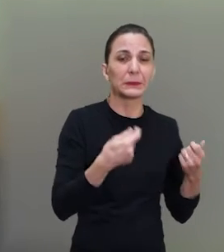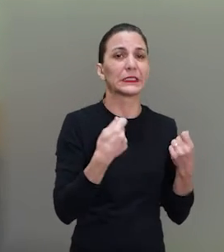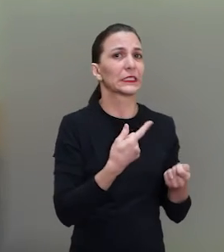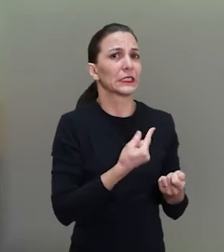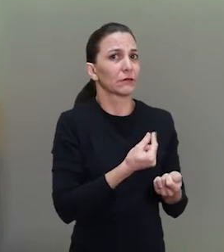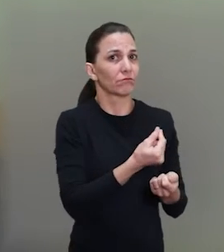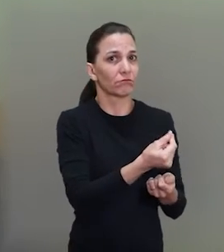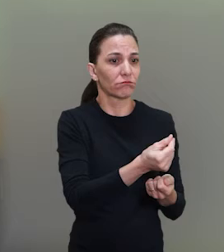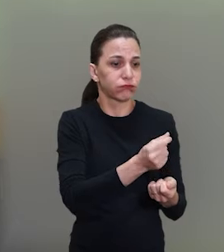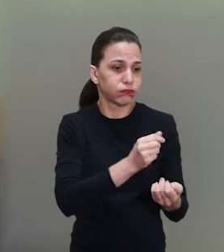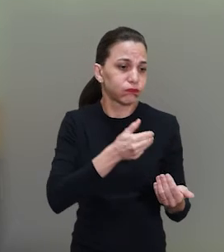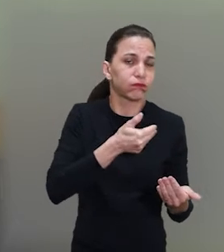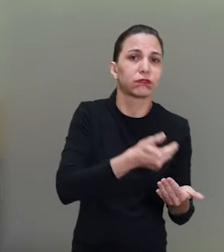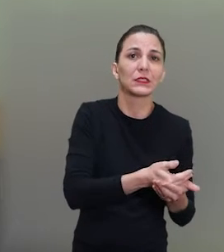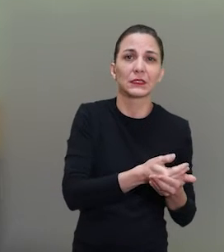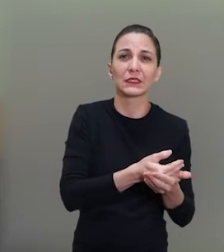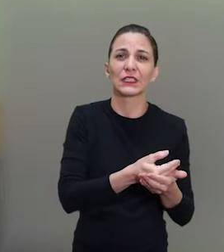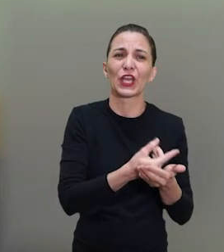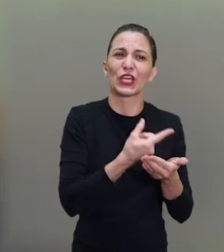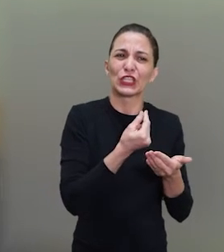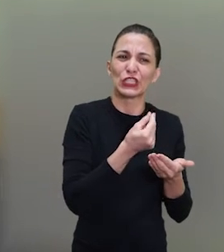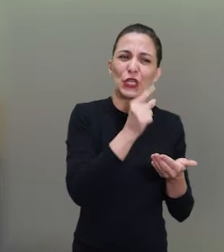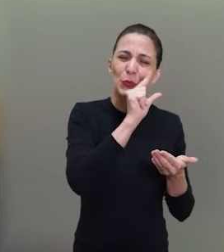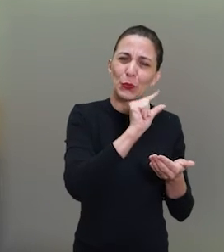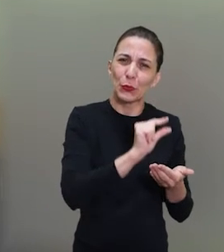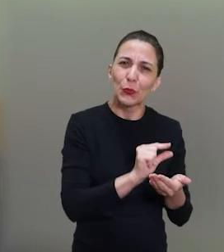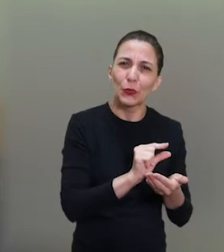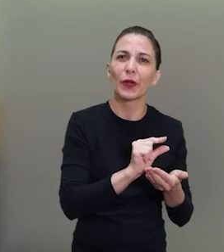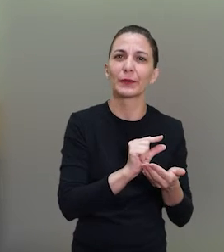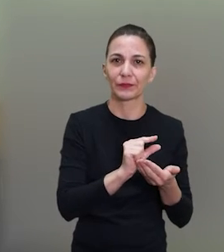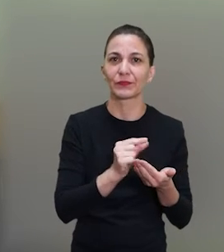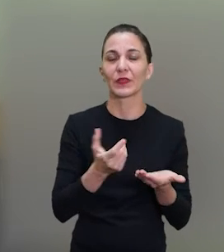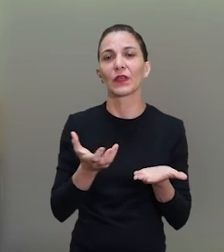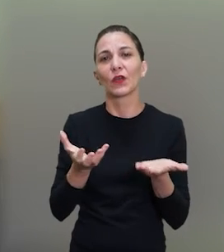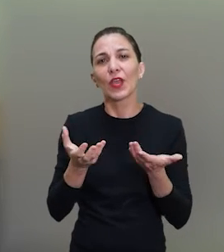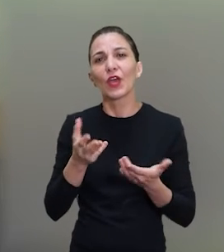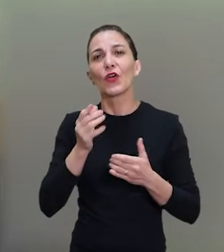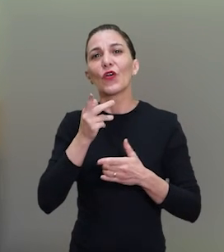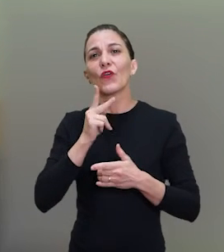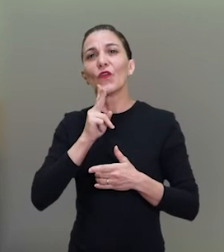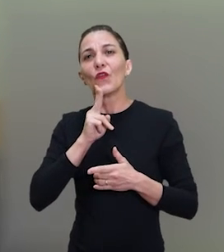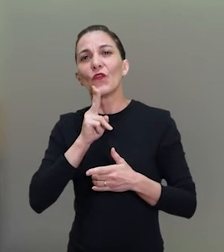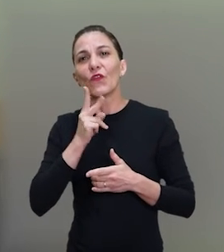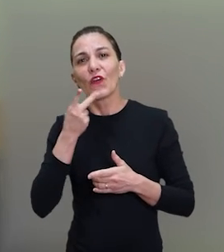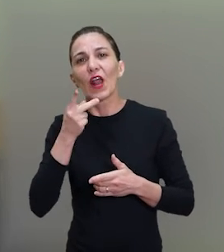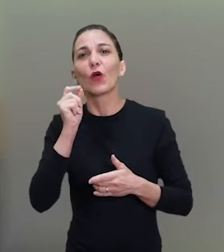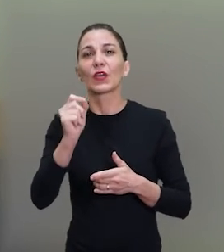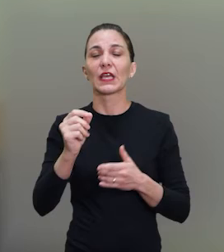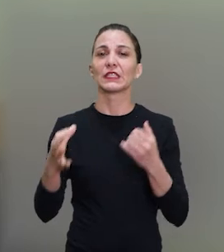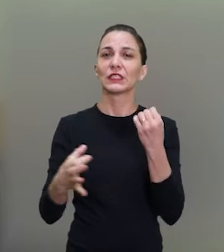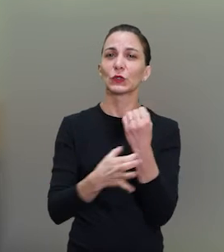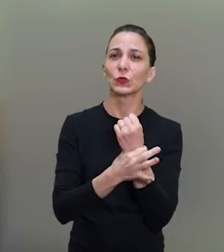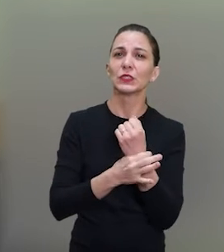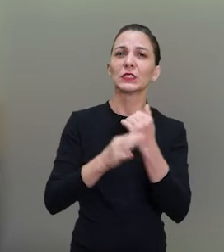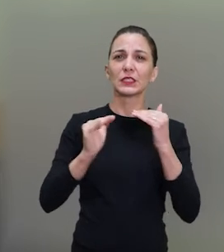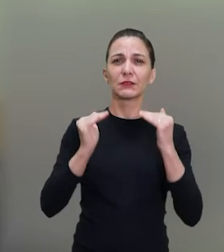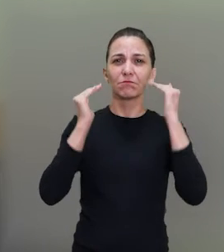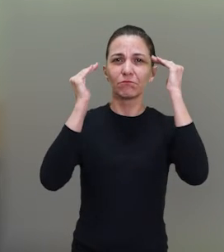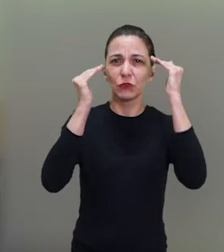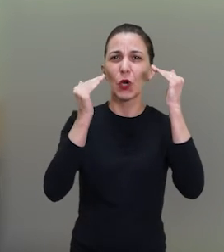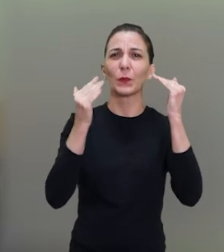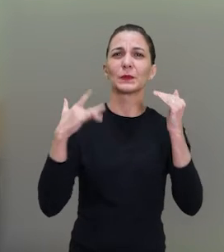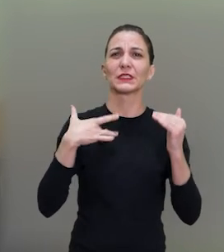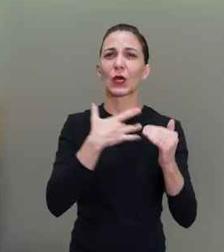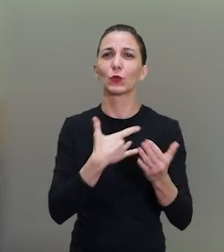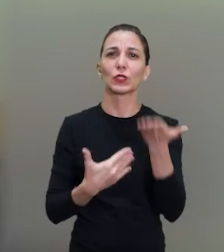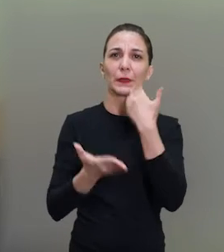mais precisa-se de dinheiro e o dinheiro cada vez se tem menos. Eu quero dizer que essa pele fala de segurança e soberania